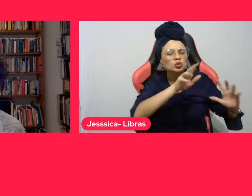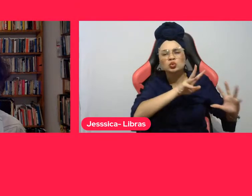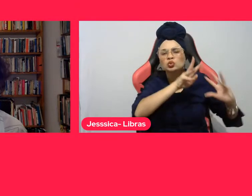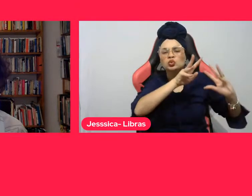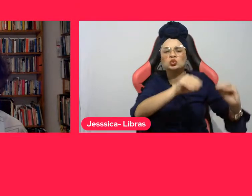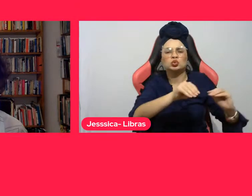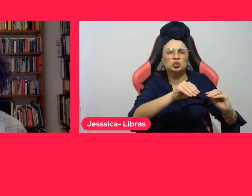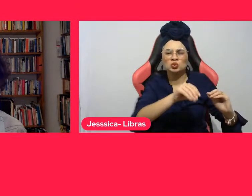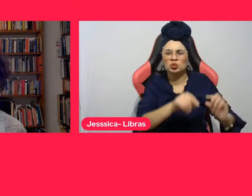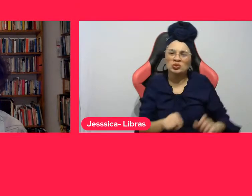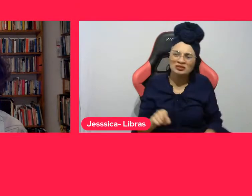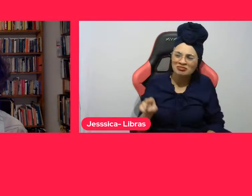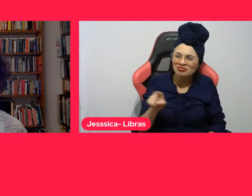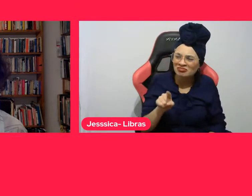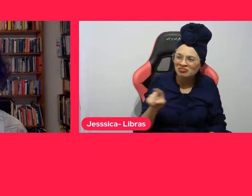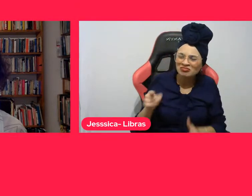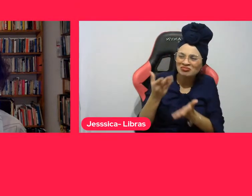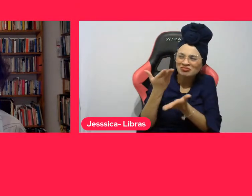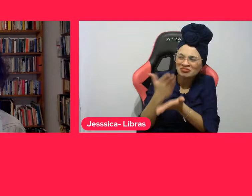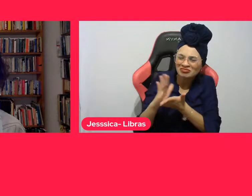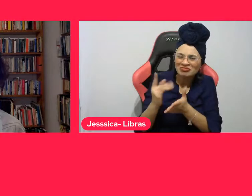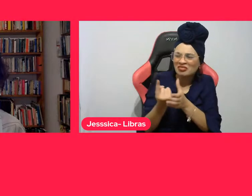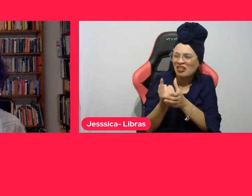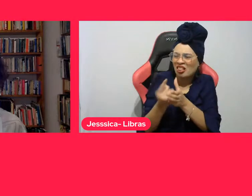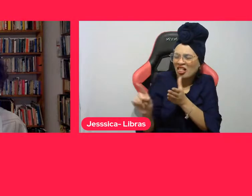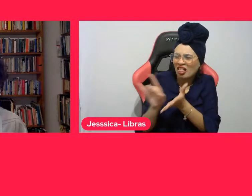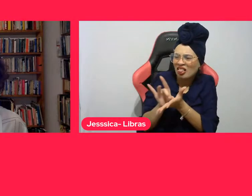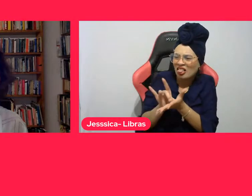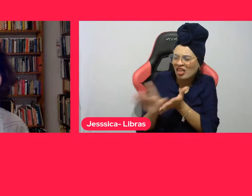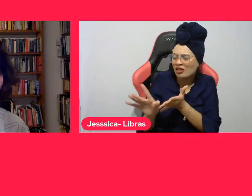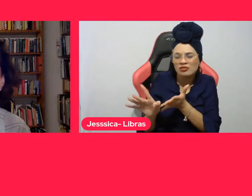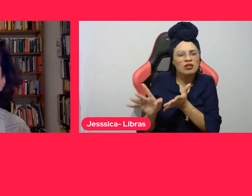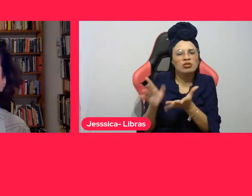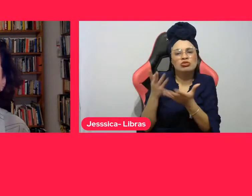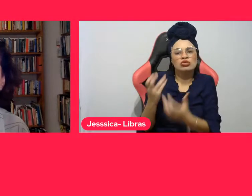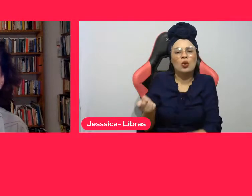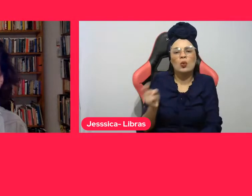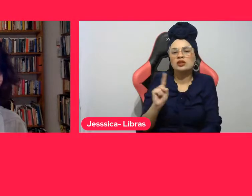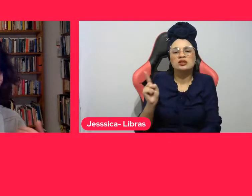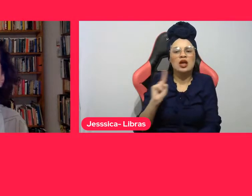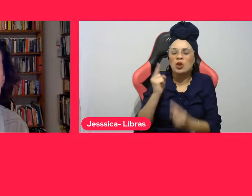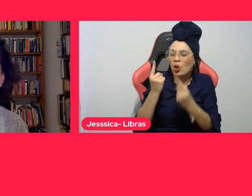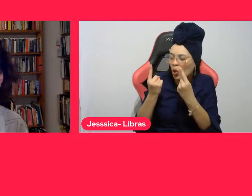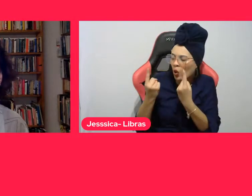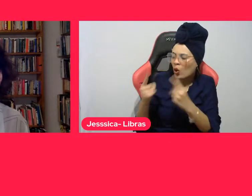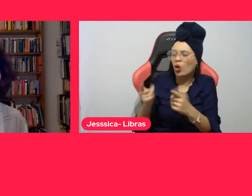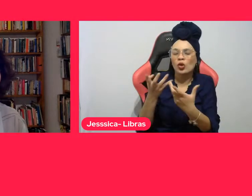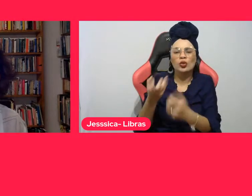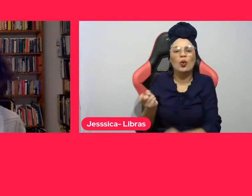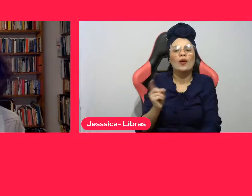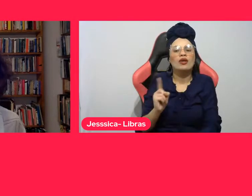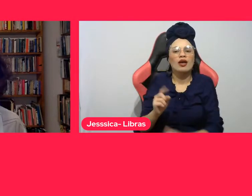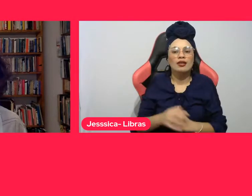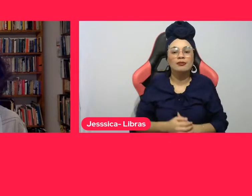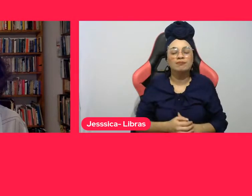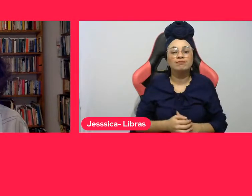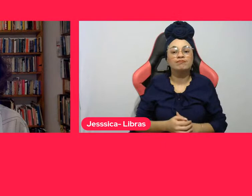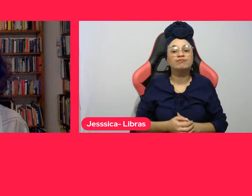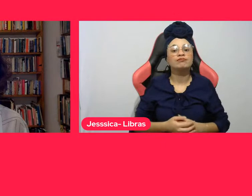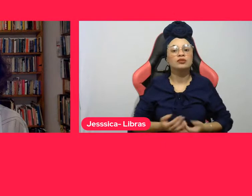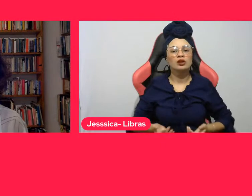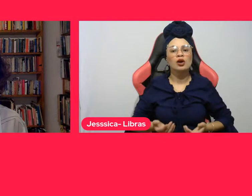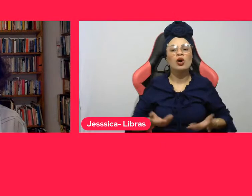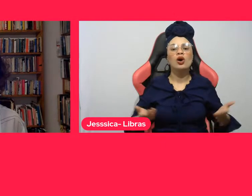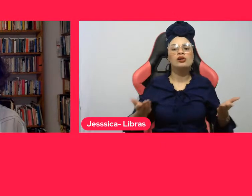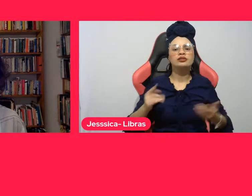com as diferenças, com todas as diferenças. É nesse sentido que tem se... em todo o mundo tem se